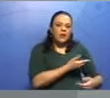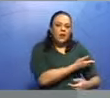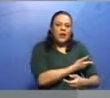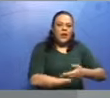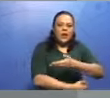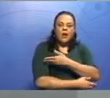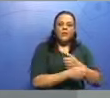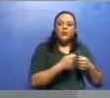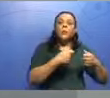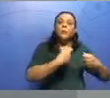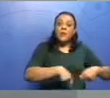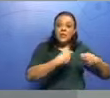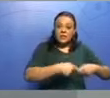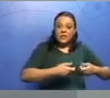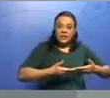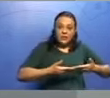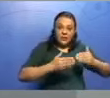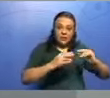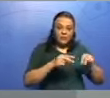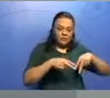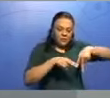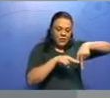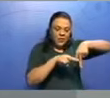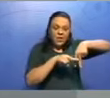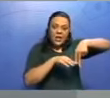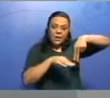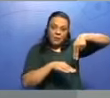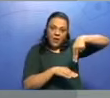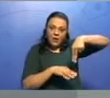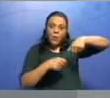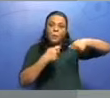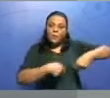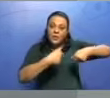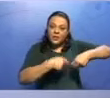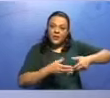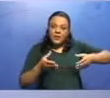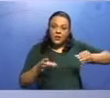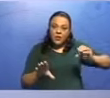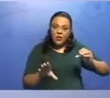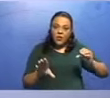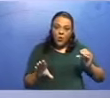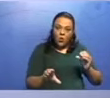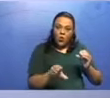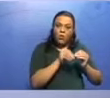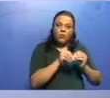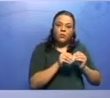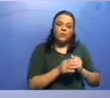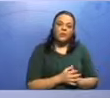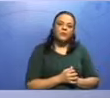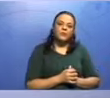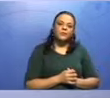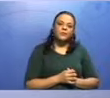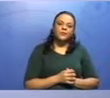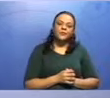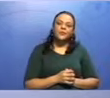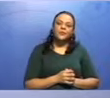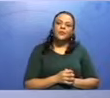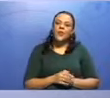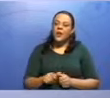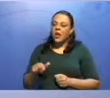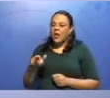Então, esse é o transitivo. Mas, observem que se eu parar a minha frase após o verbo, livros de aventura divertem, ele não